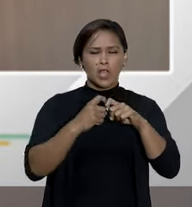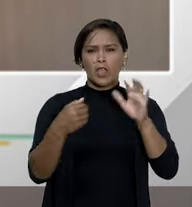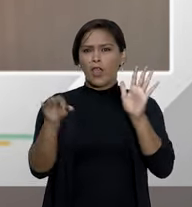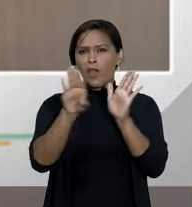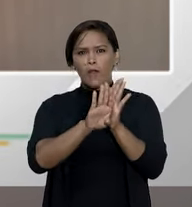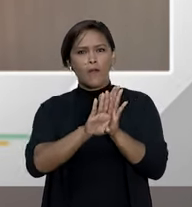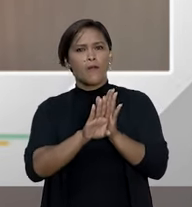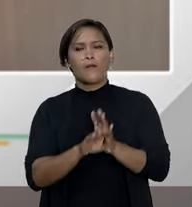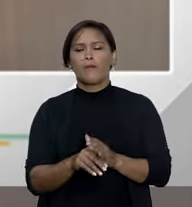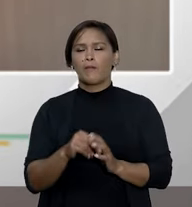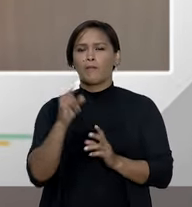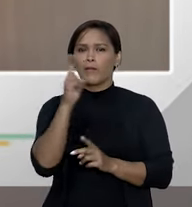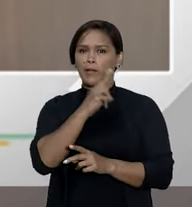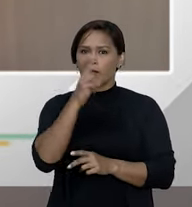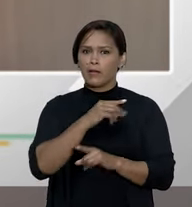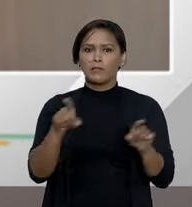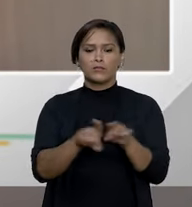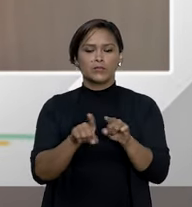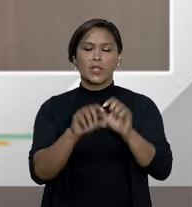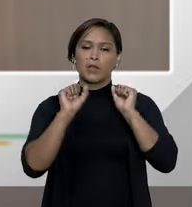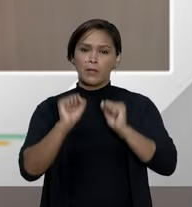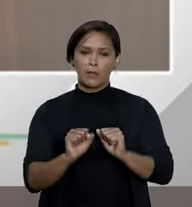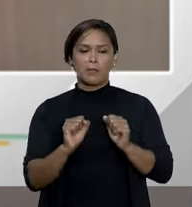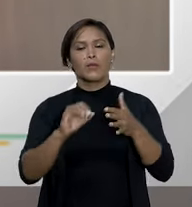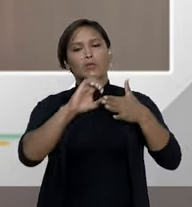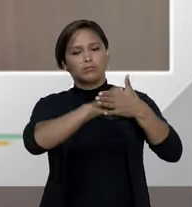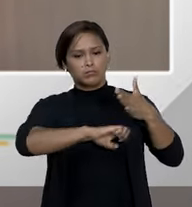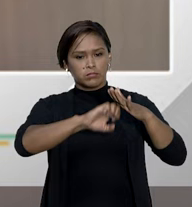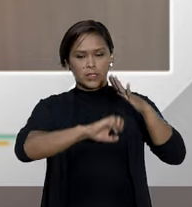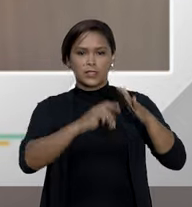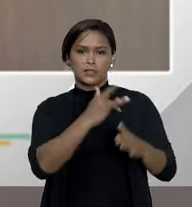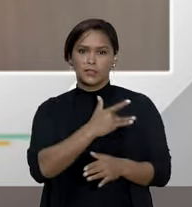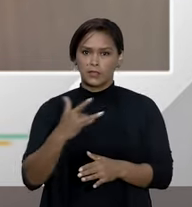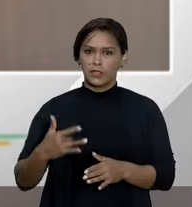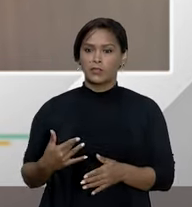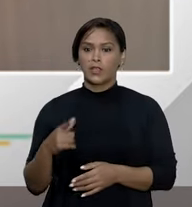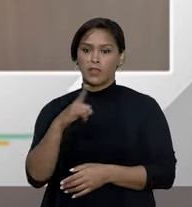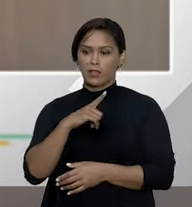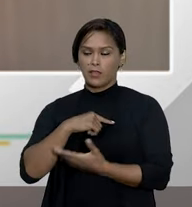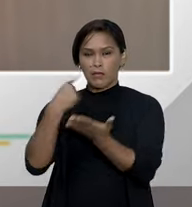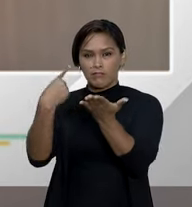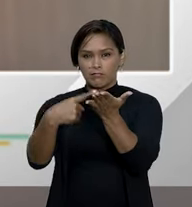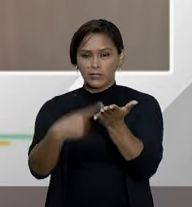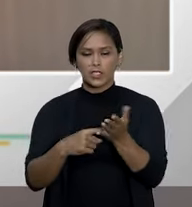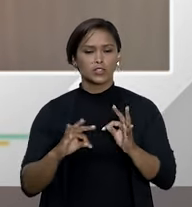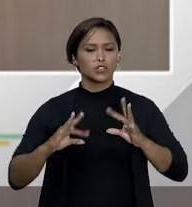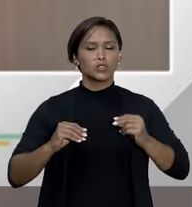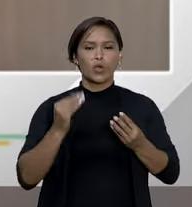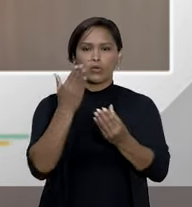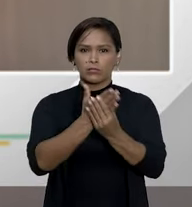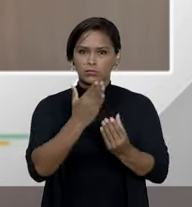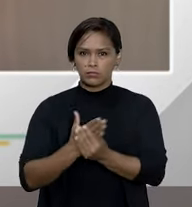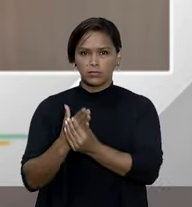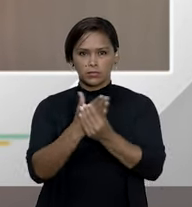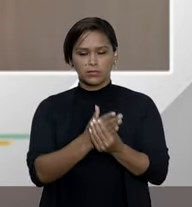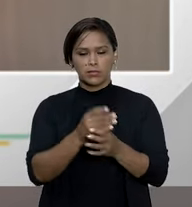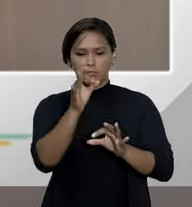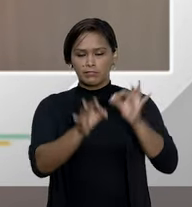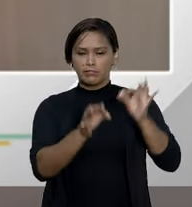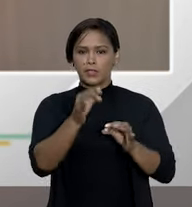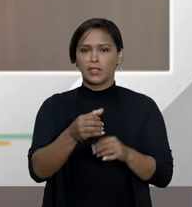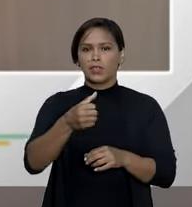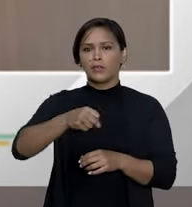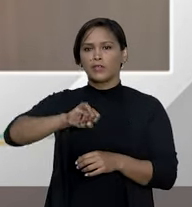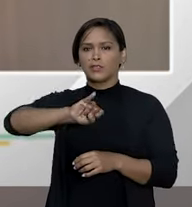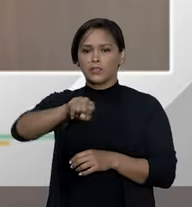e tem direito a cobertura do atendimento pelo operador isso nós temos aplicado e o superior